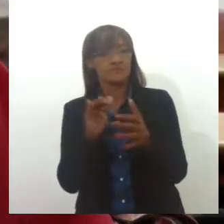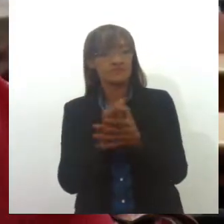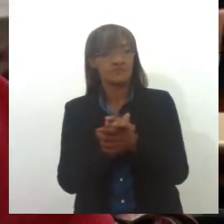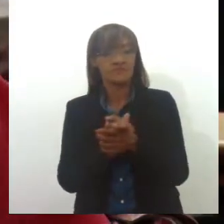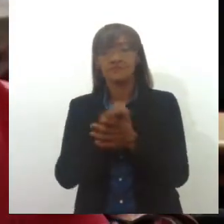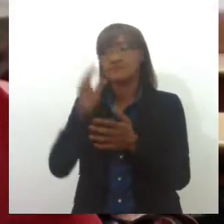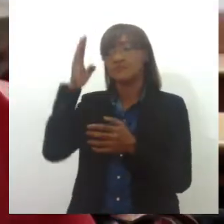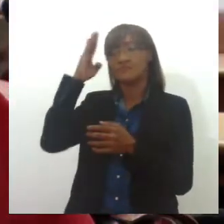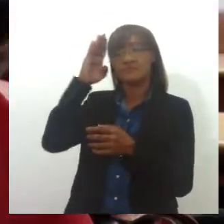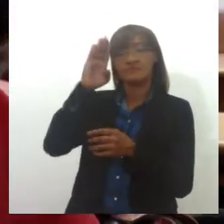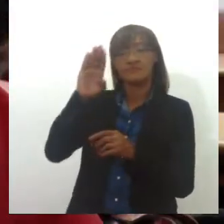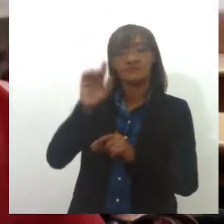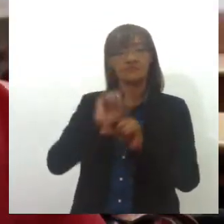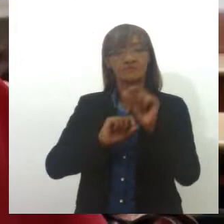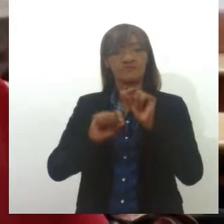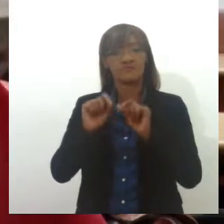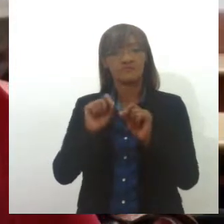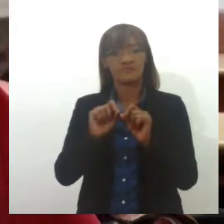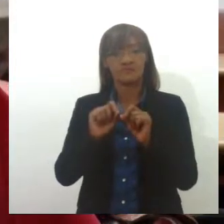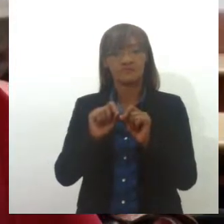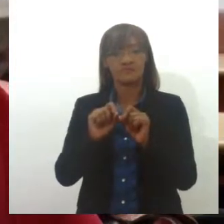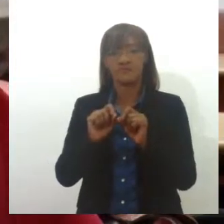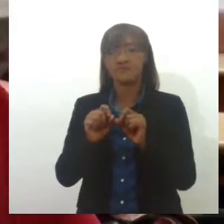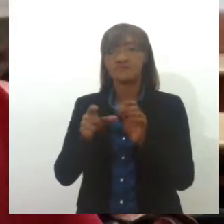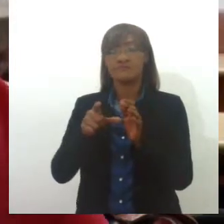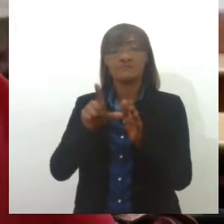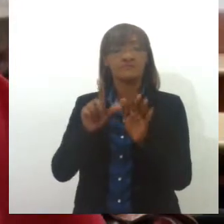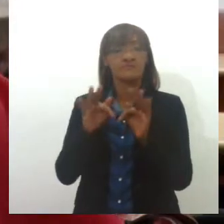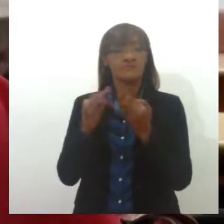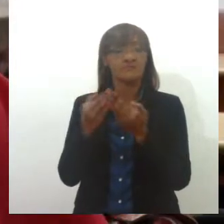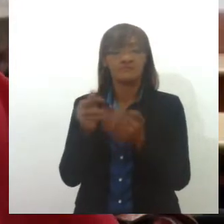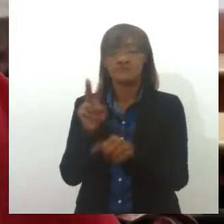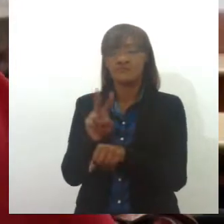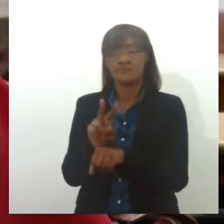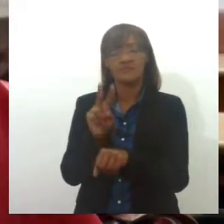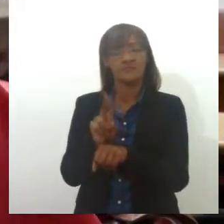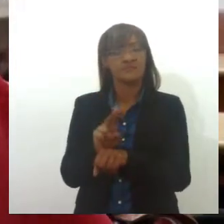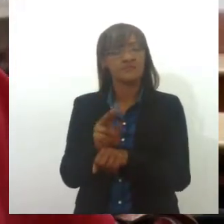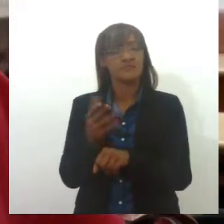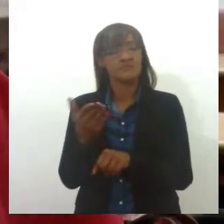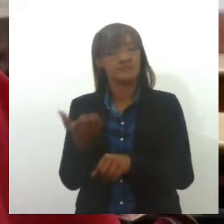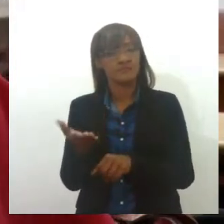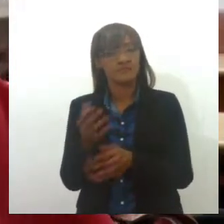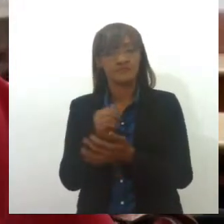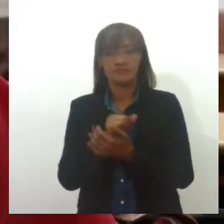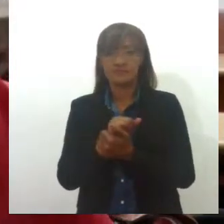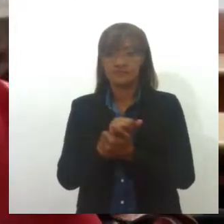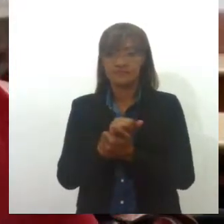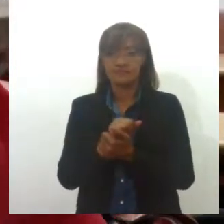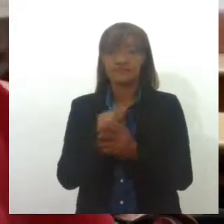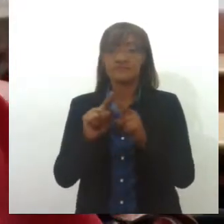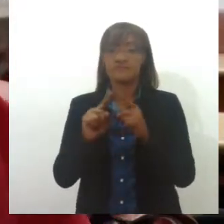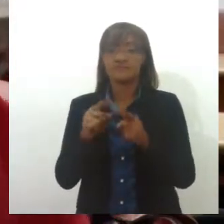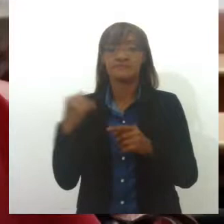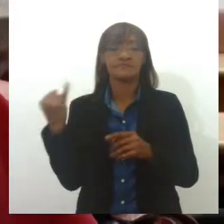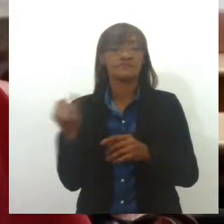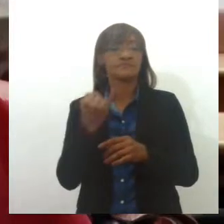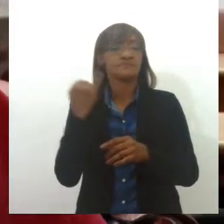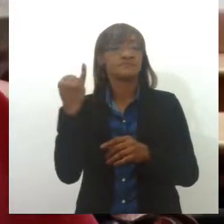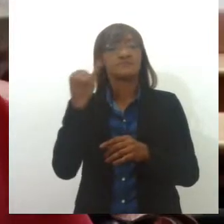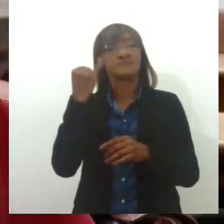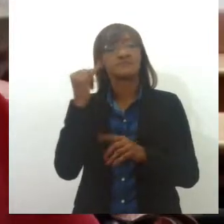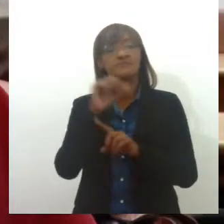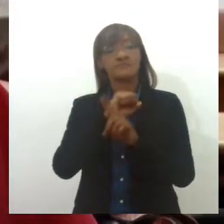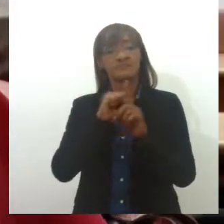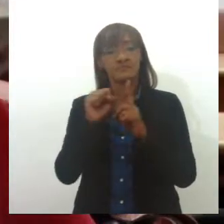por aqueles que deveriam proteger, amar, cuidar. Então, é importante que a sociedade sergipana